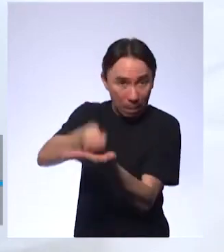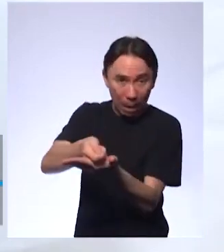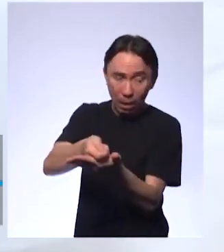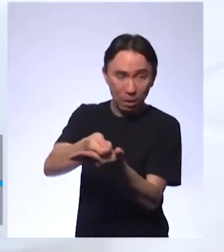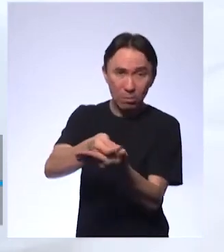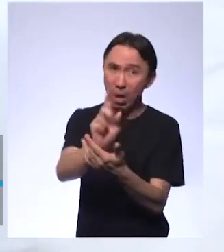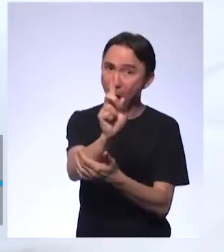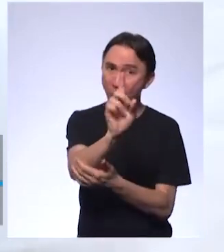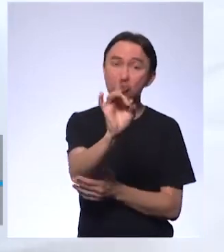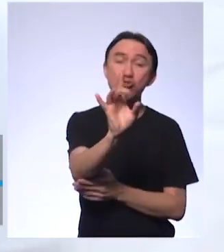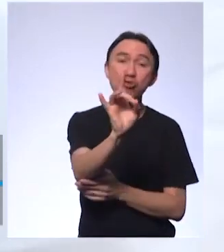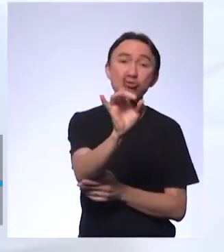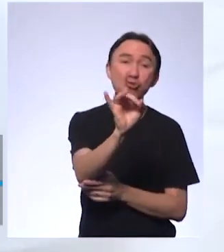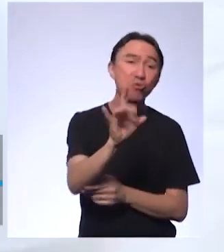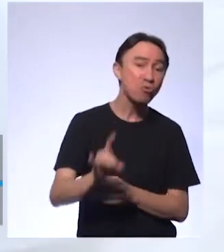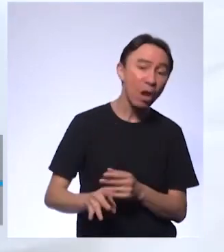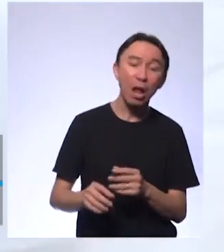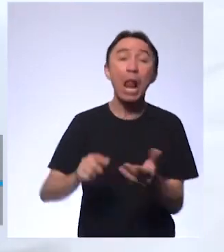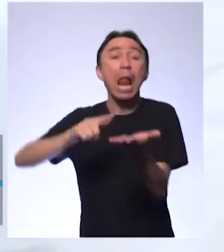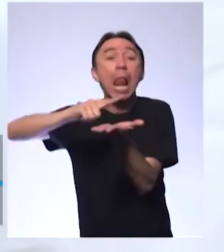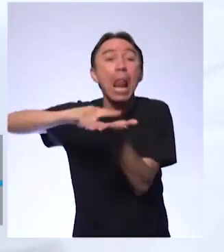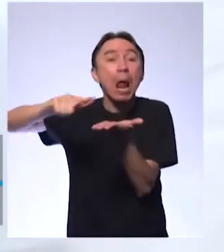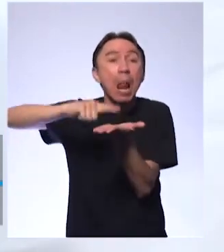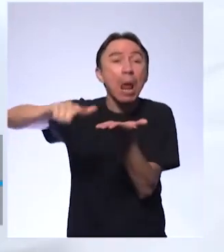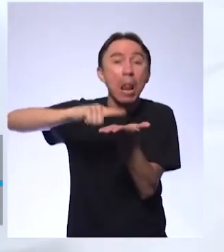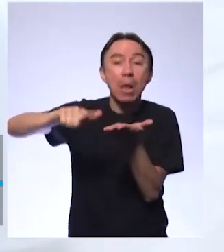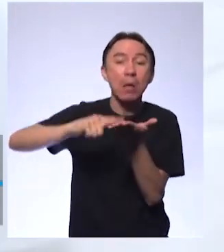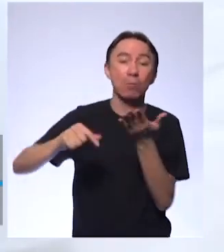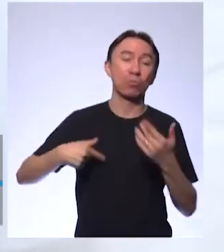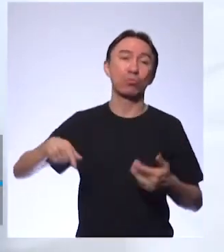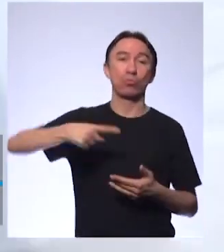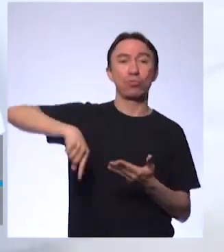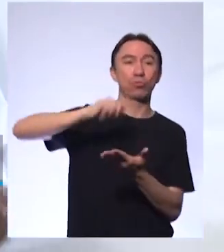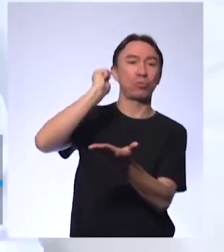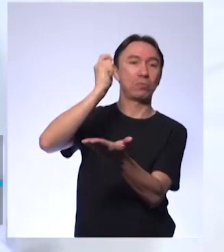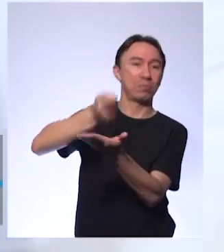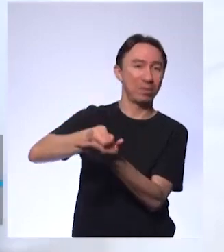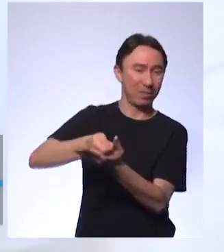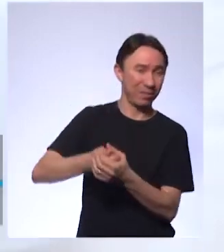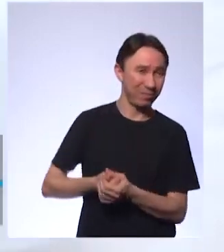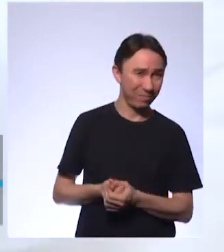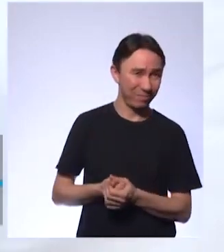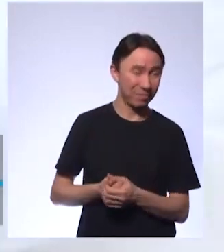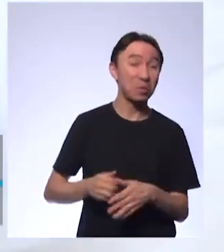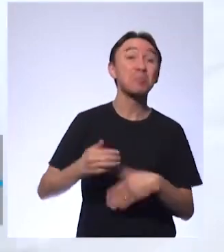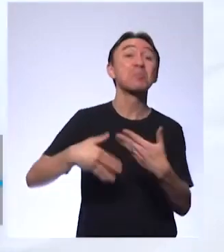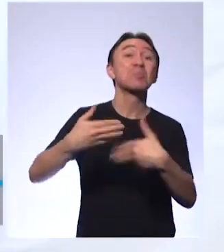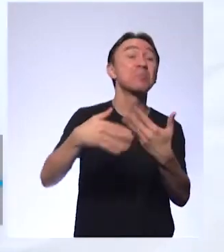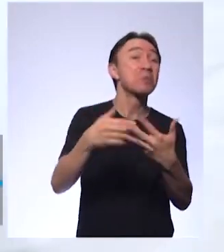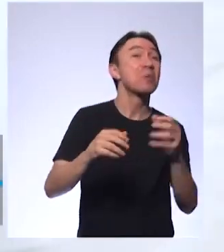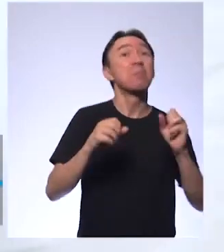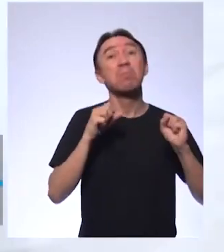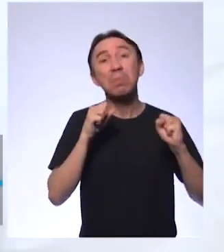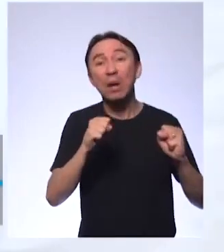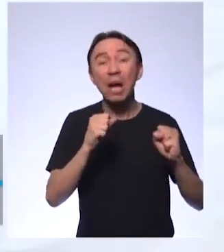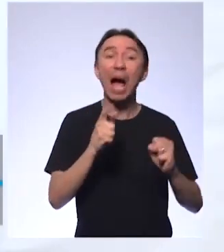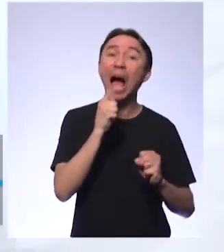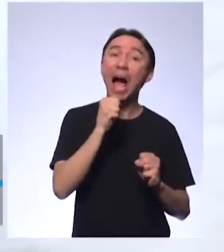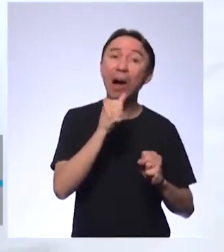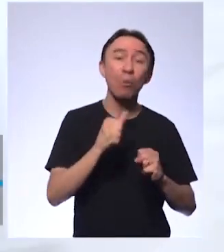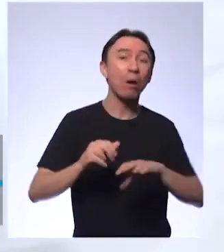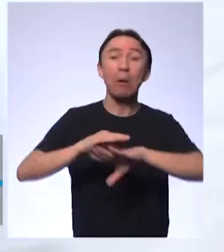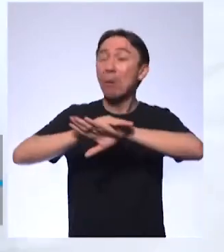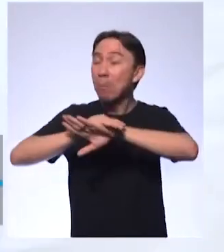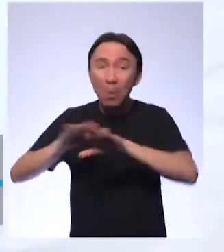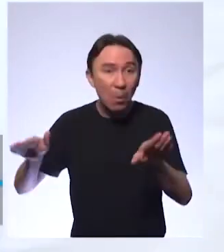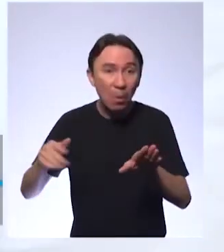água eu estou deixando a conta de todo mundo mais cara não só a minha então, até a hora que não tiver mais água eu posso ter muita grana para pagar a conta d'água mas se